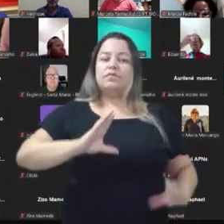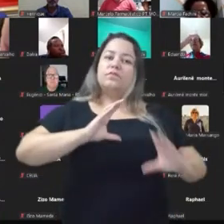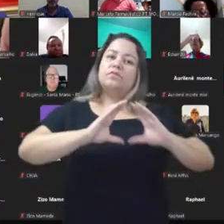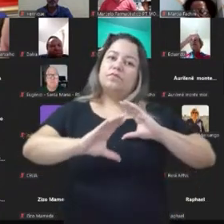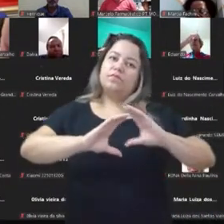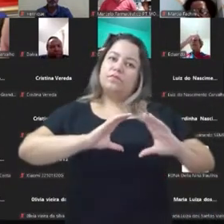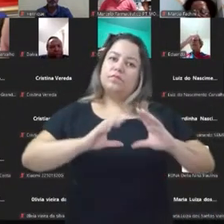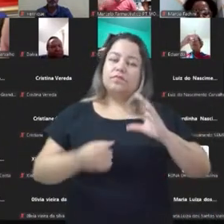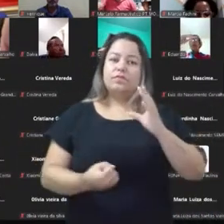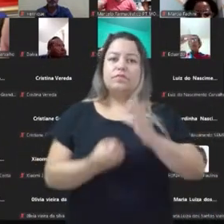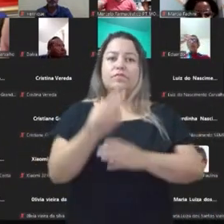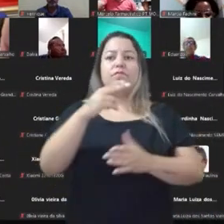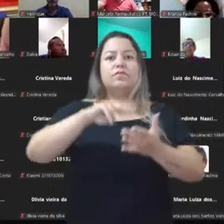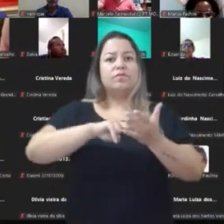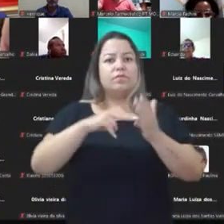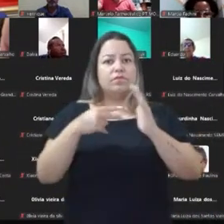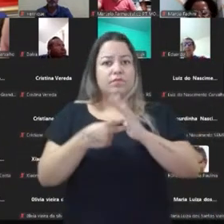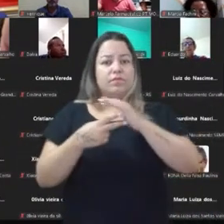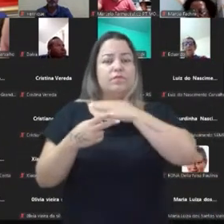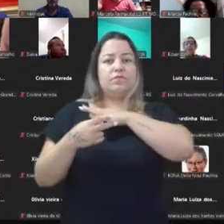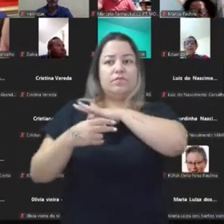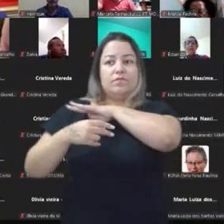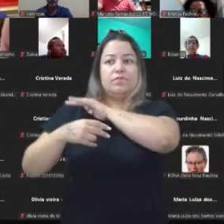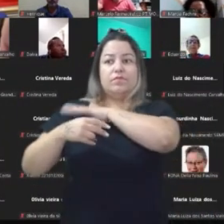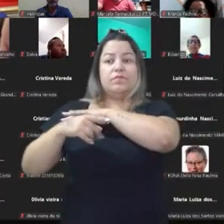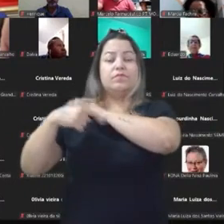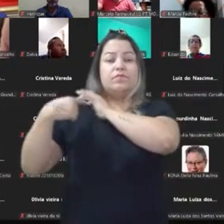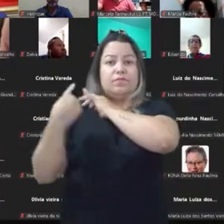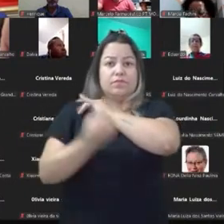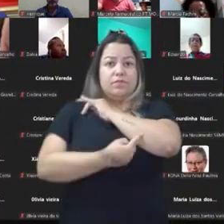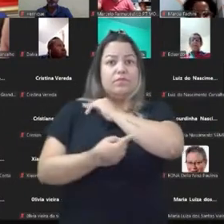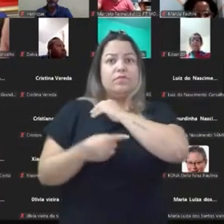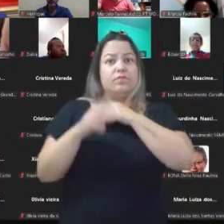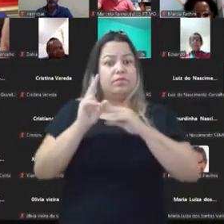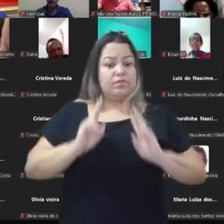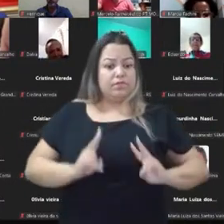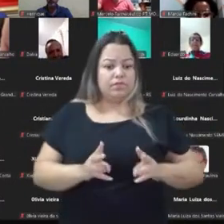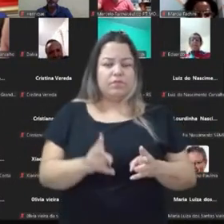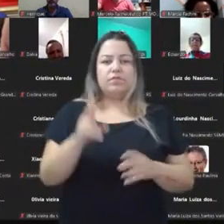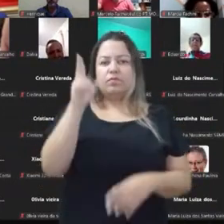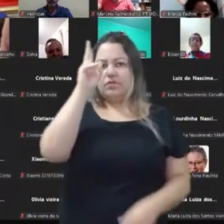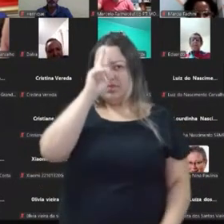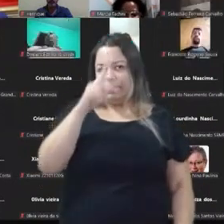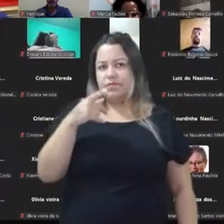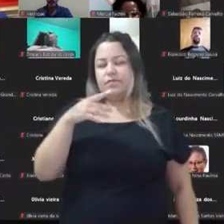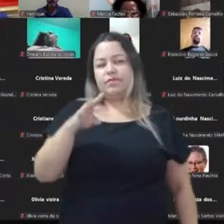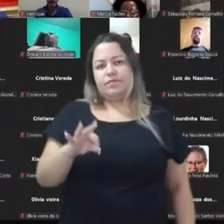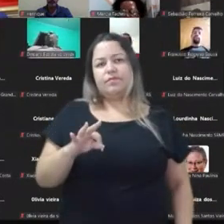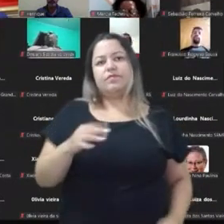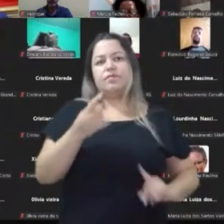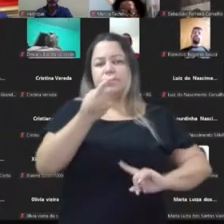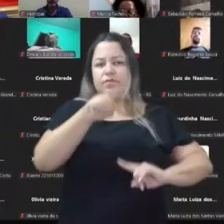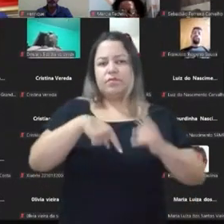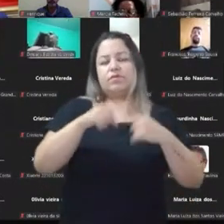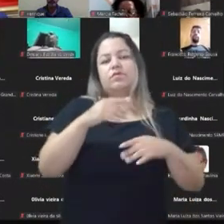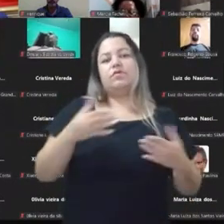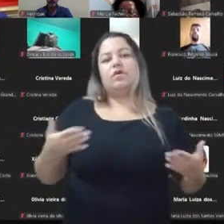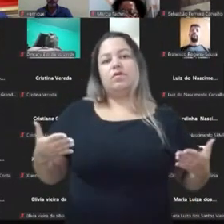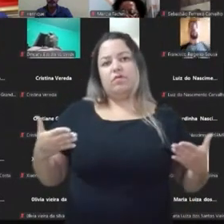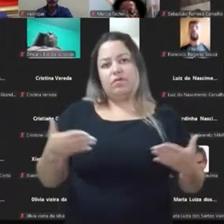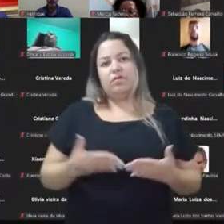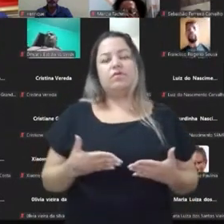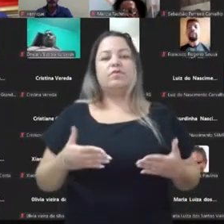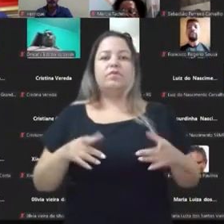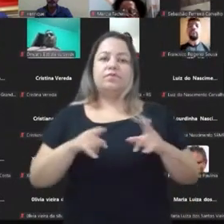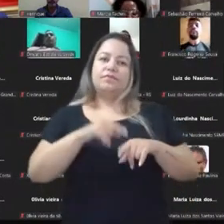construir um sentido, para mostrar que a gente vai continuar a história do PT, porque essa história que a gente construiu até agora foi ela que